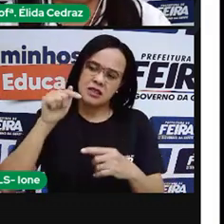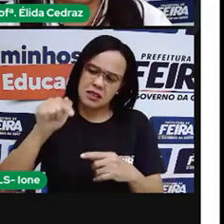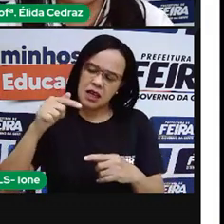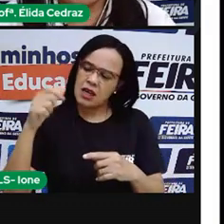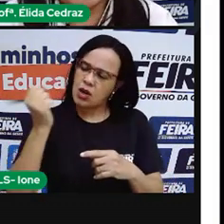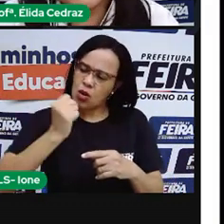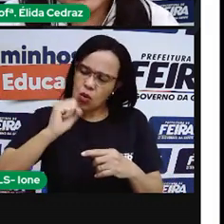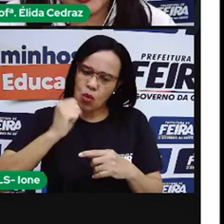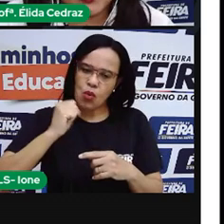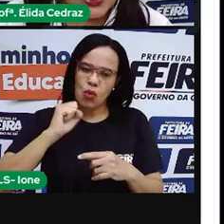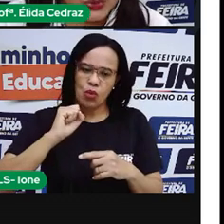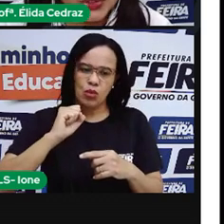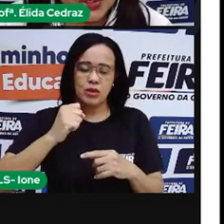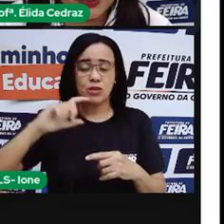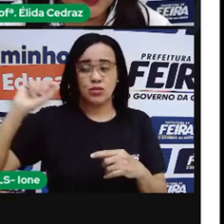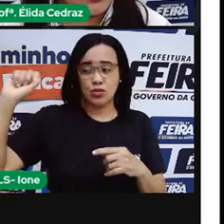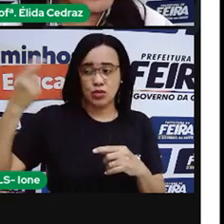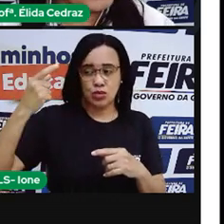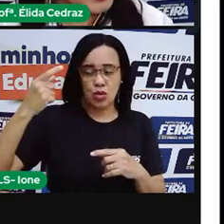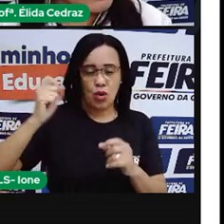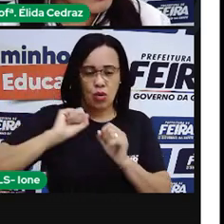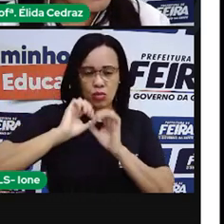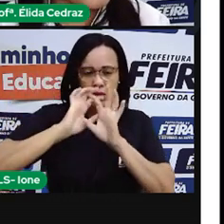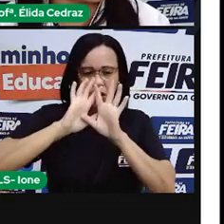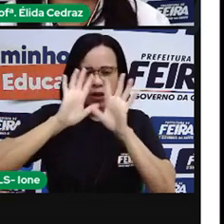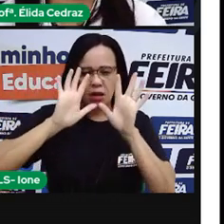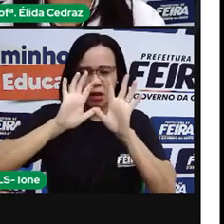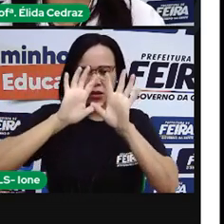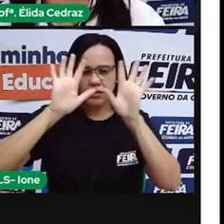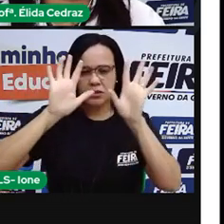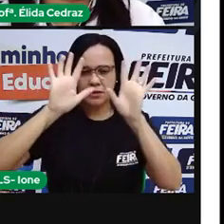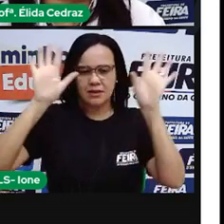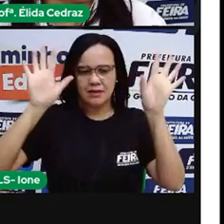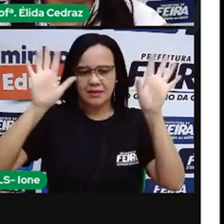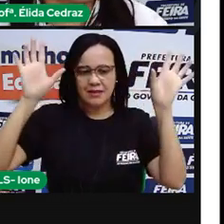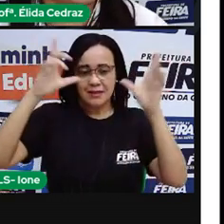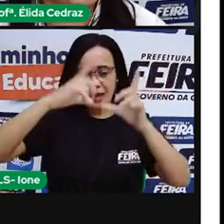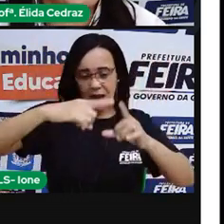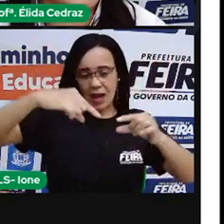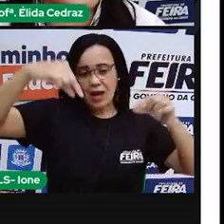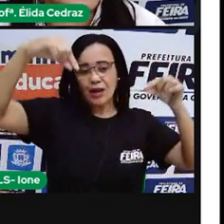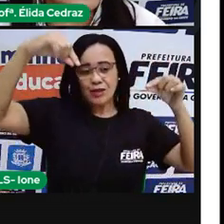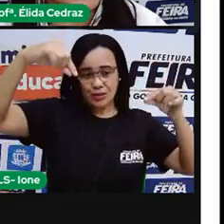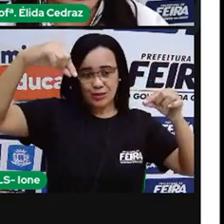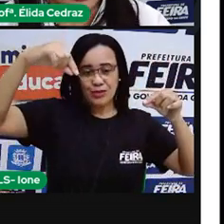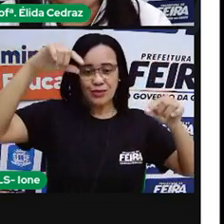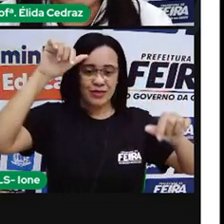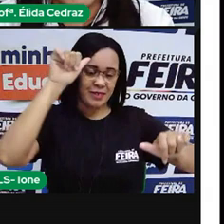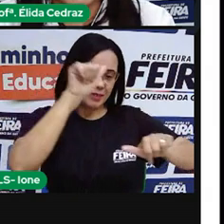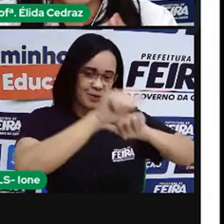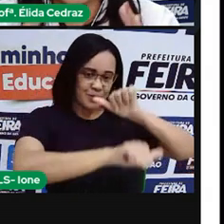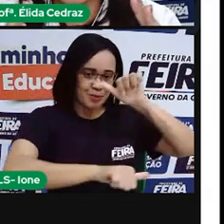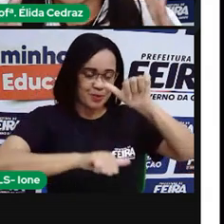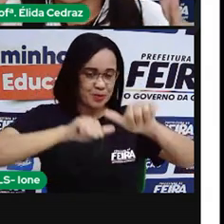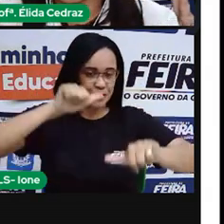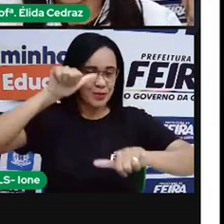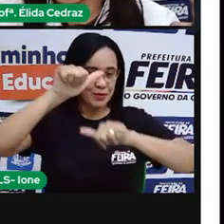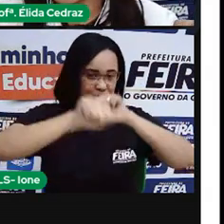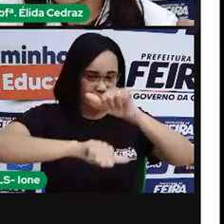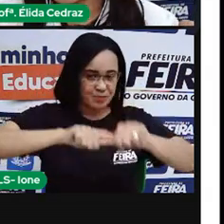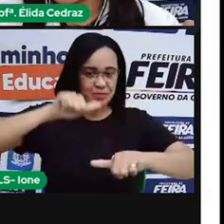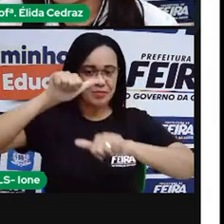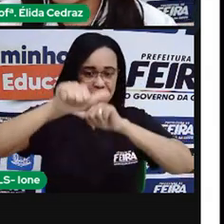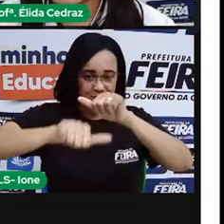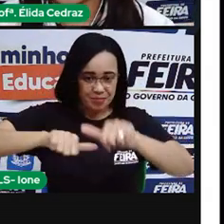o recebimento de luz do Sol. E o que vai acontecer com a fase da Lua crescente? Vai crescendo,